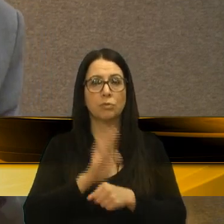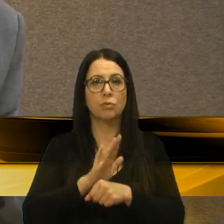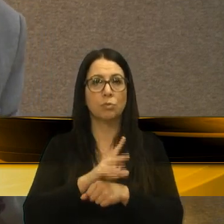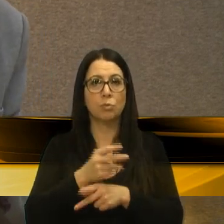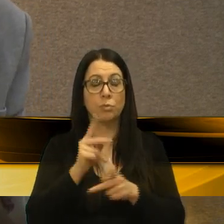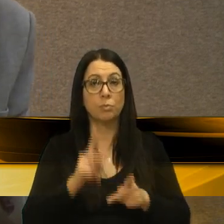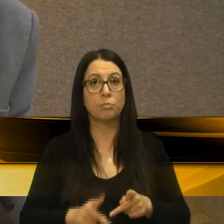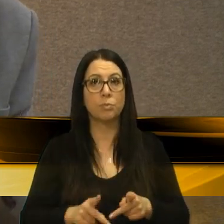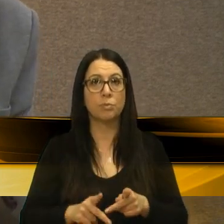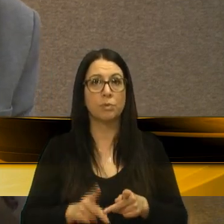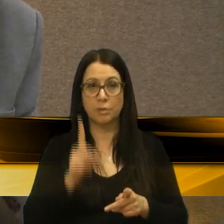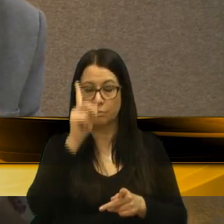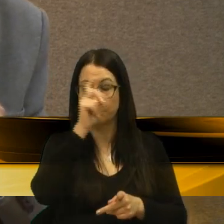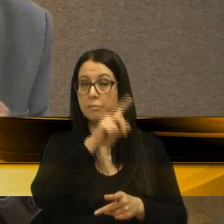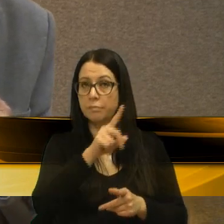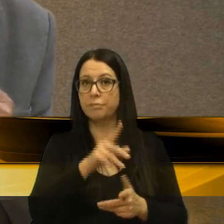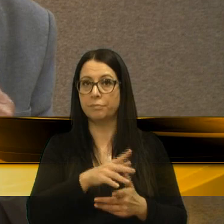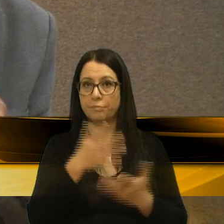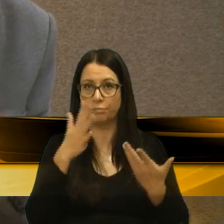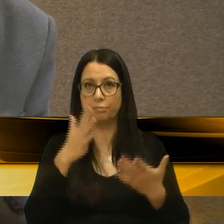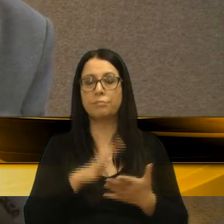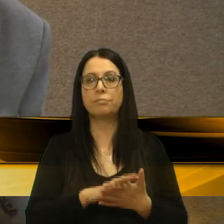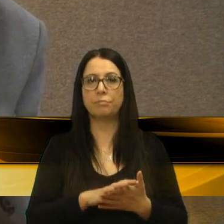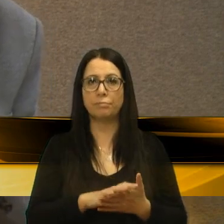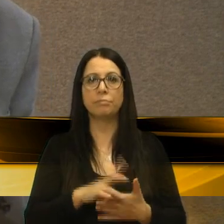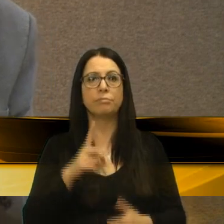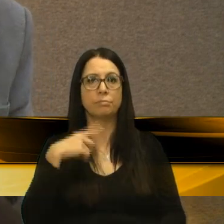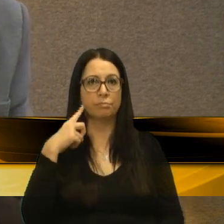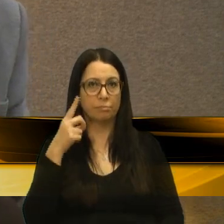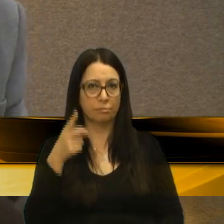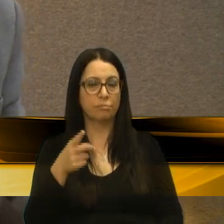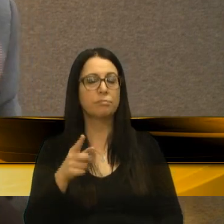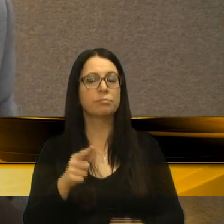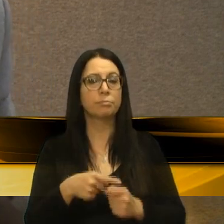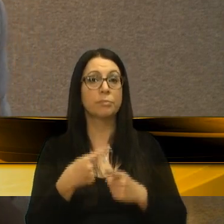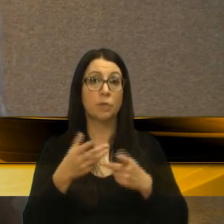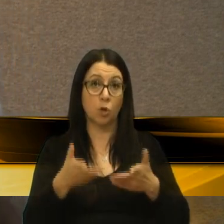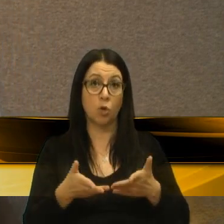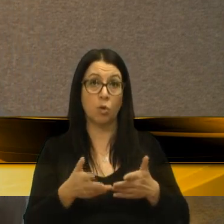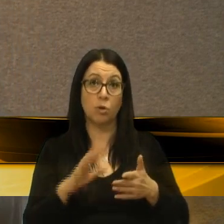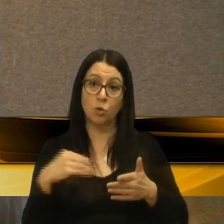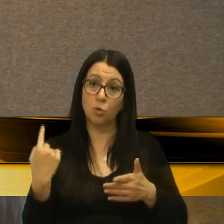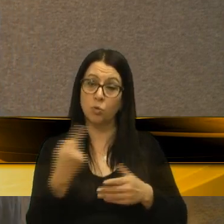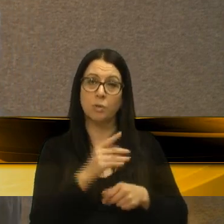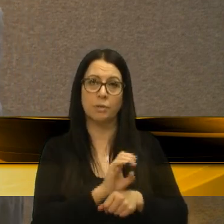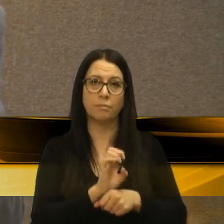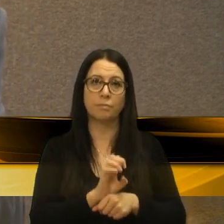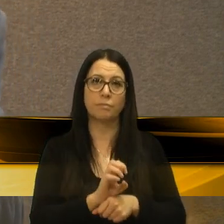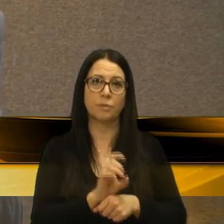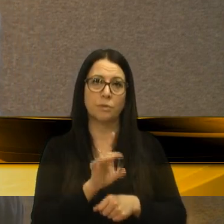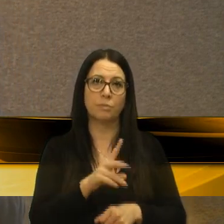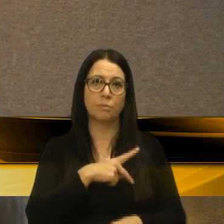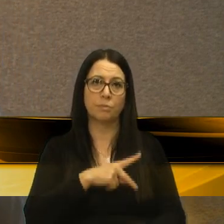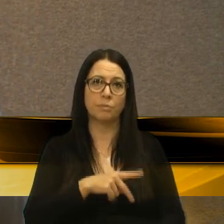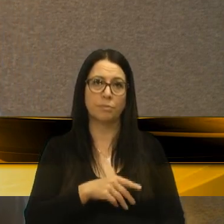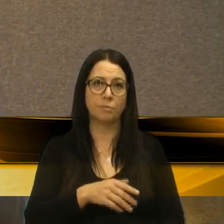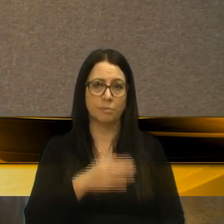pessoas em dificuldade. Então, parabéns ao deputado Marenco, porque agora atinge a todo o Estado. É isso, senhor presidente. Muito obrigado.